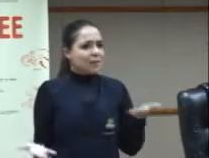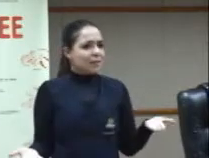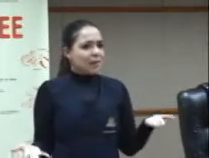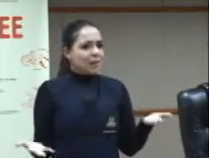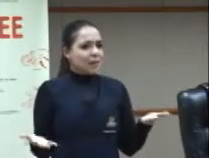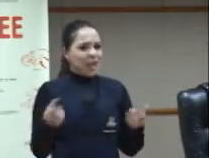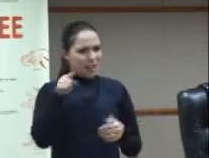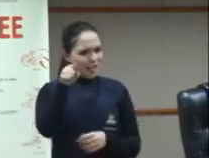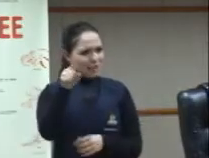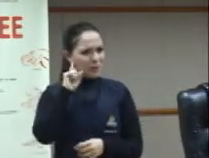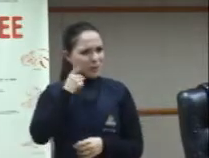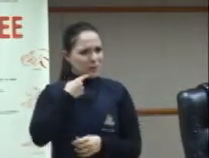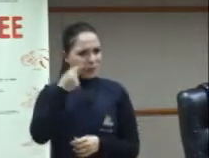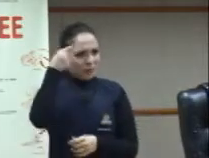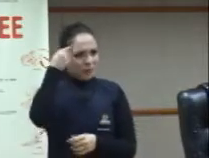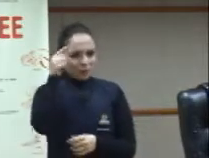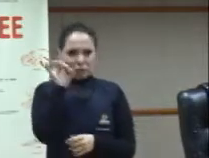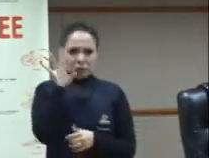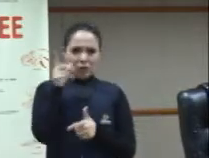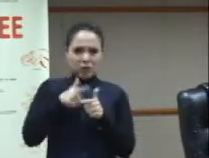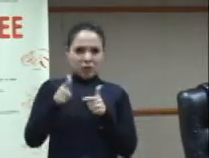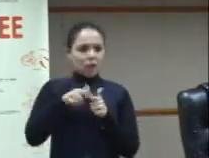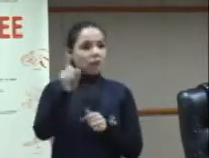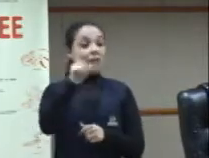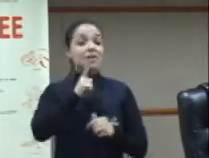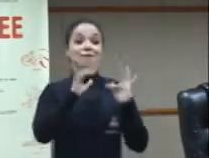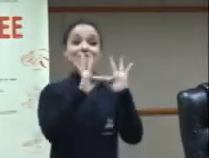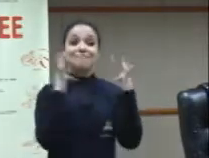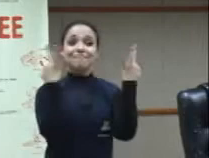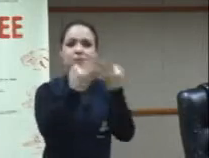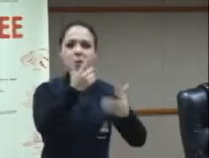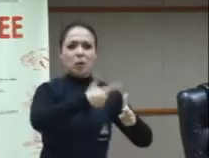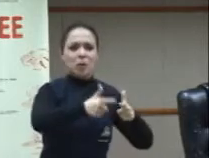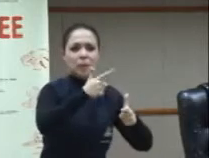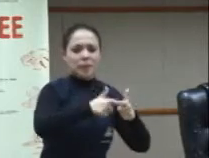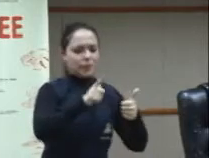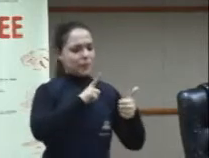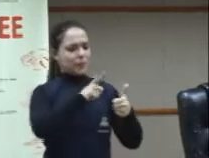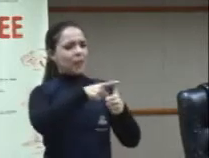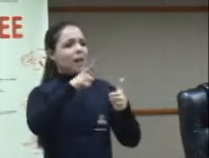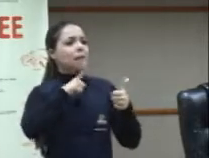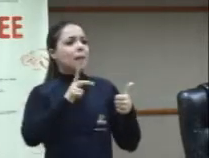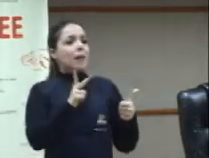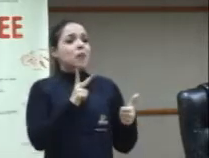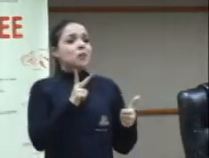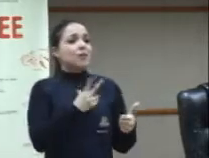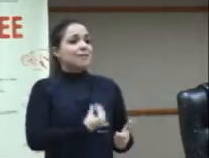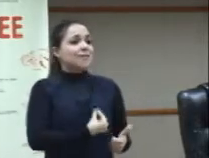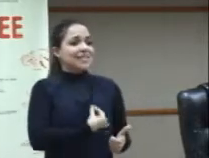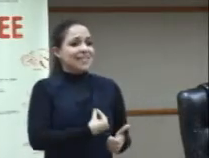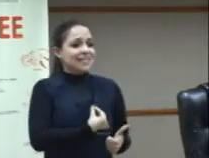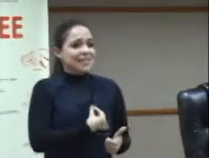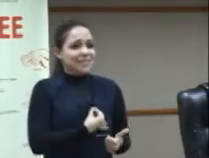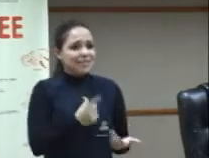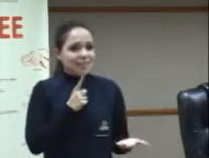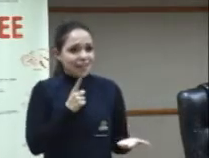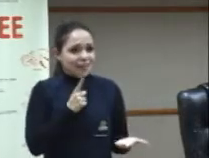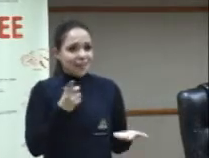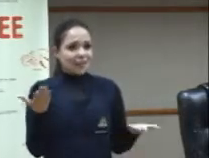menor dos seus questionamentos. Ele tem problemas familiares, ele tem problemas pessoais, relacionais,